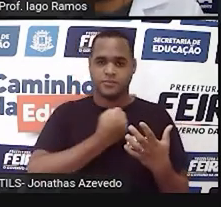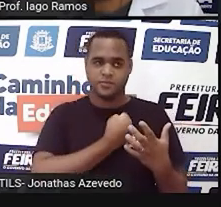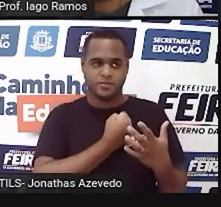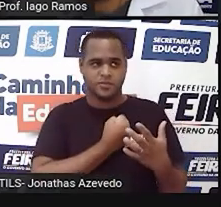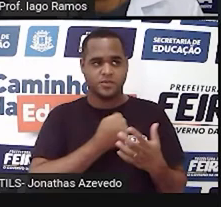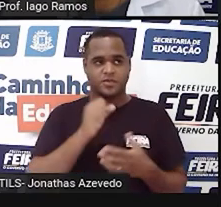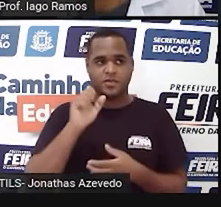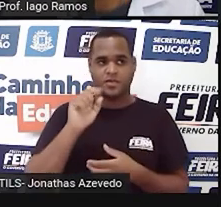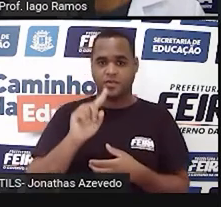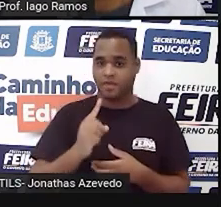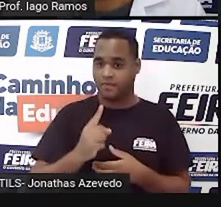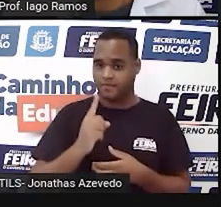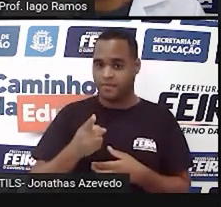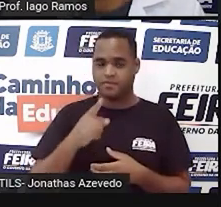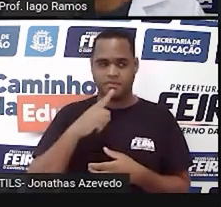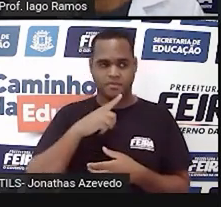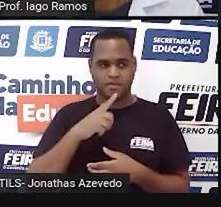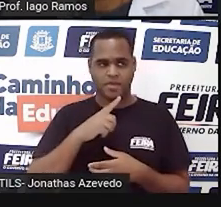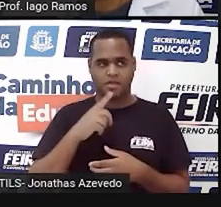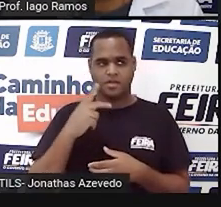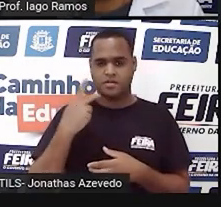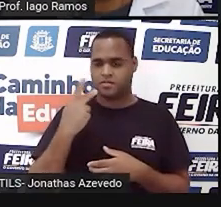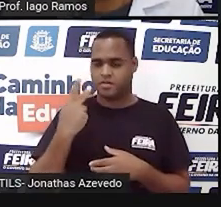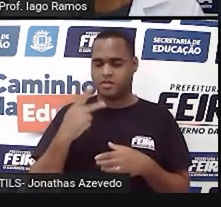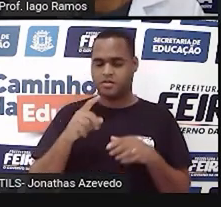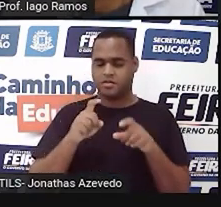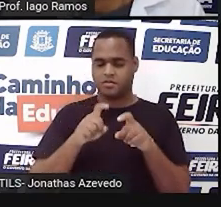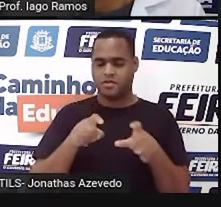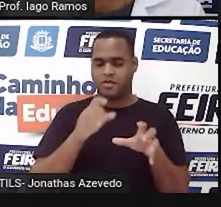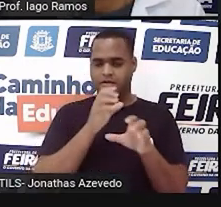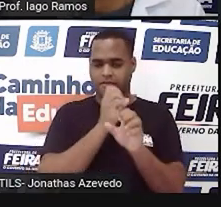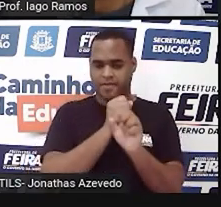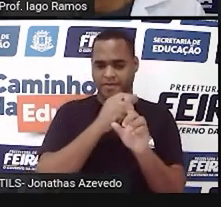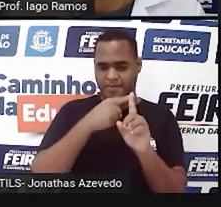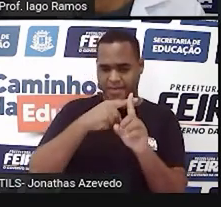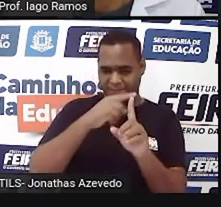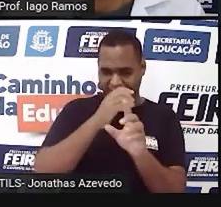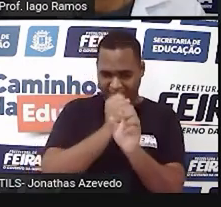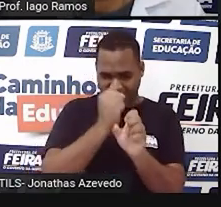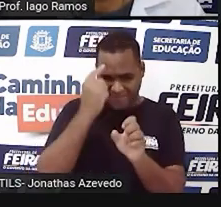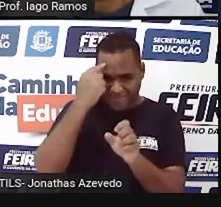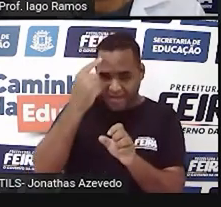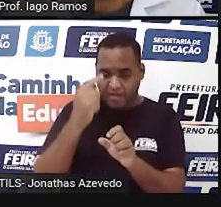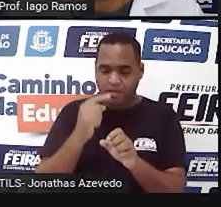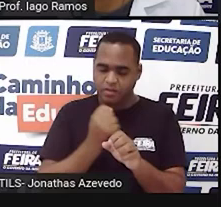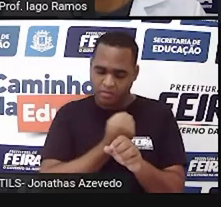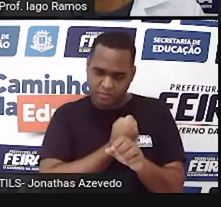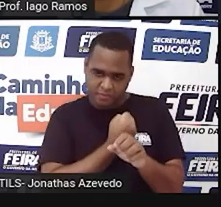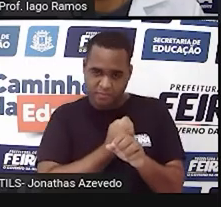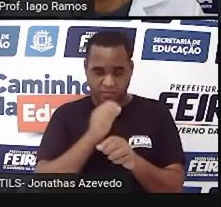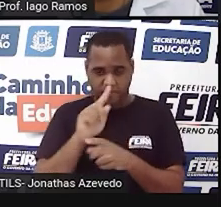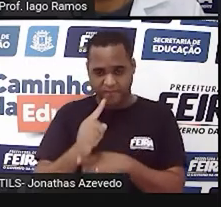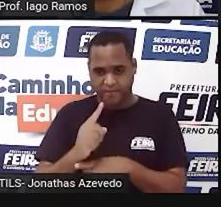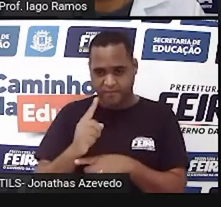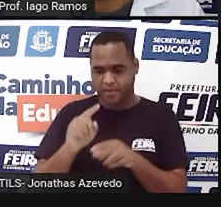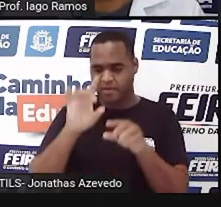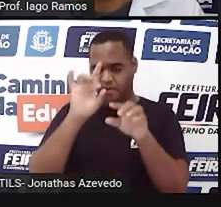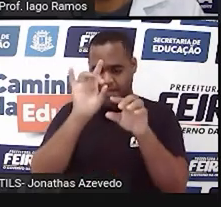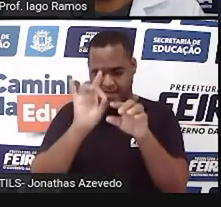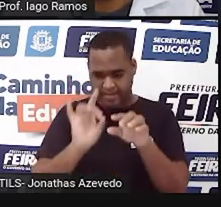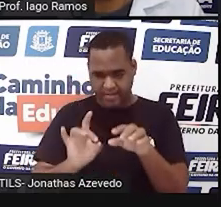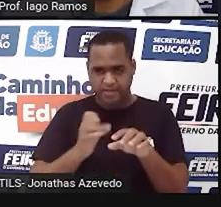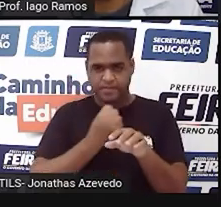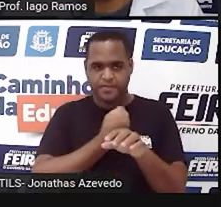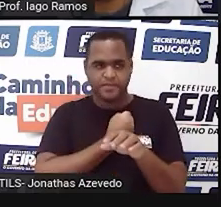vírgula. Então, quando for armar a continha de mais, é número embaixo de número, vírgula embaixo de vírgula.